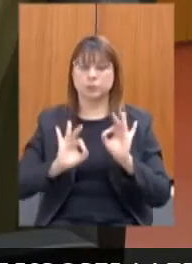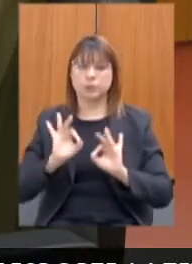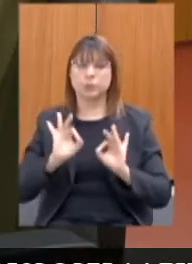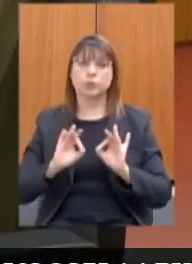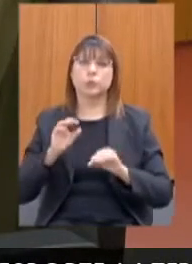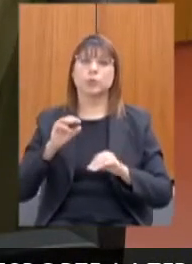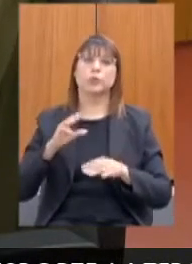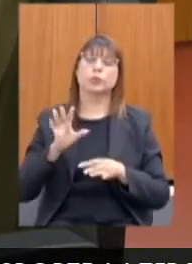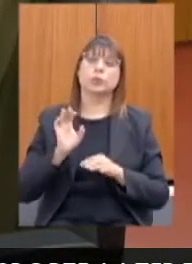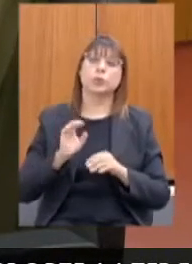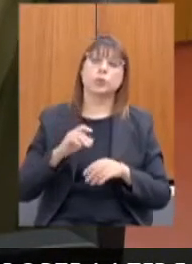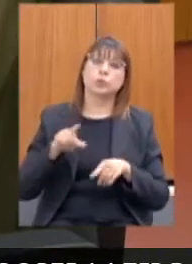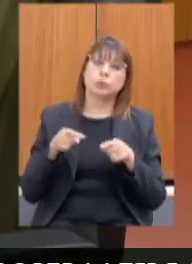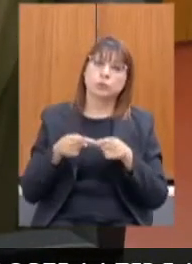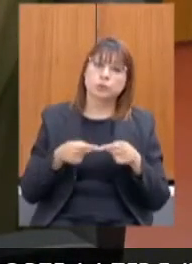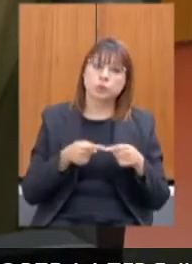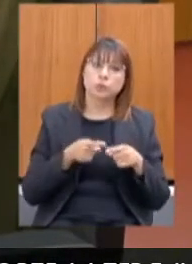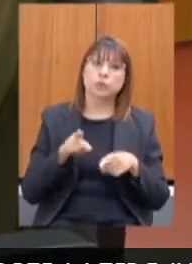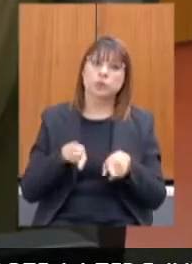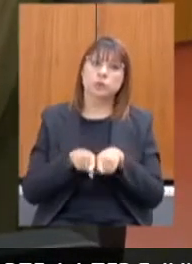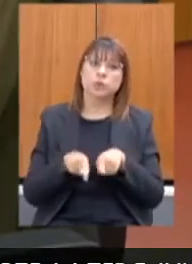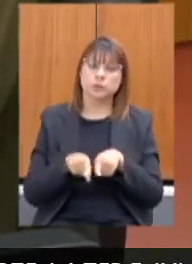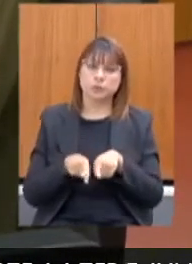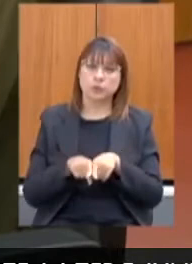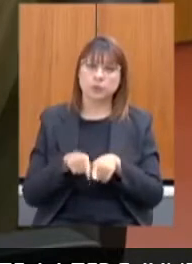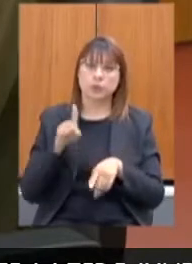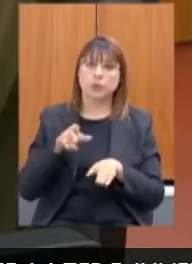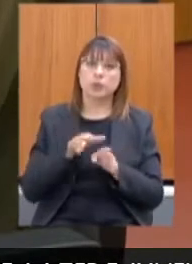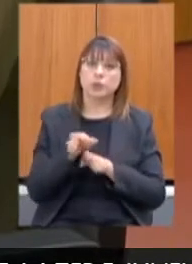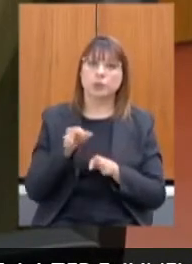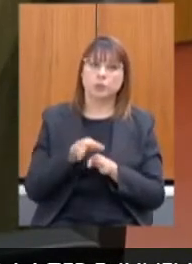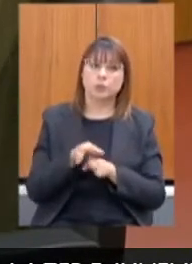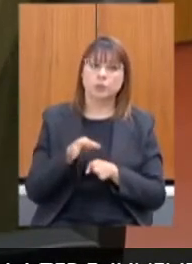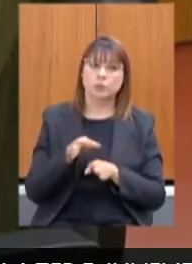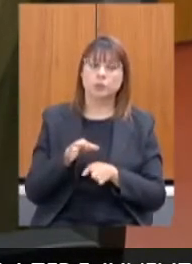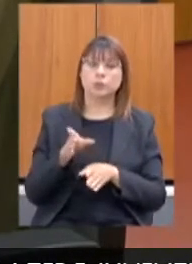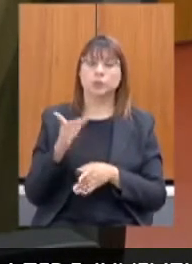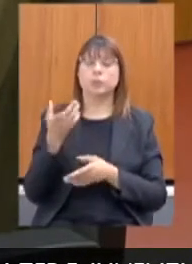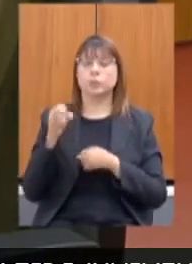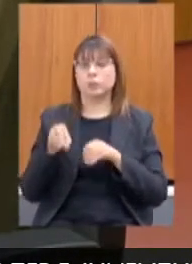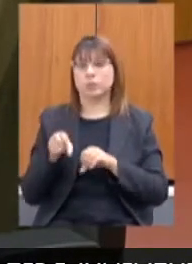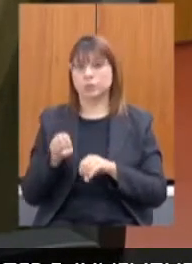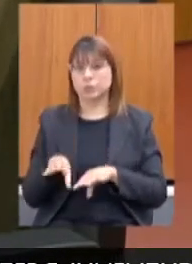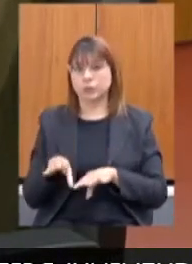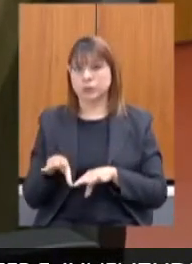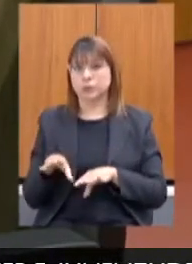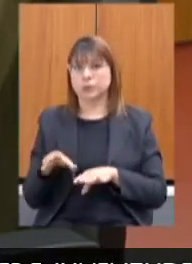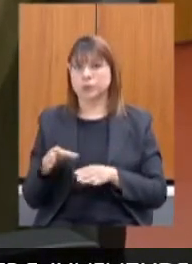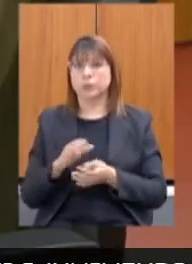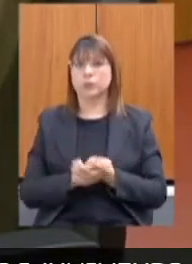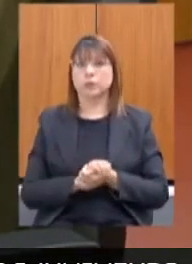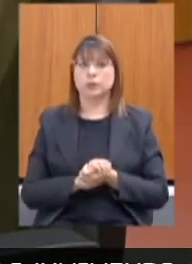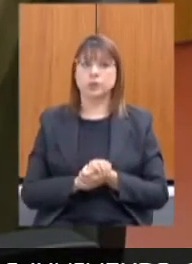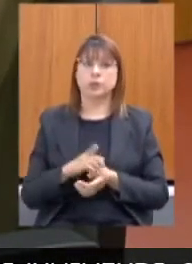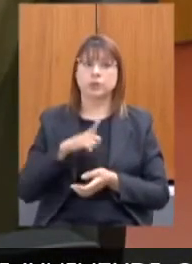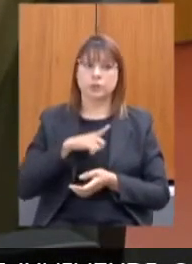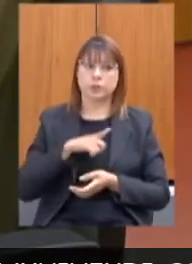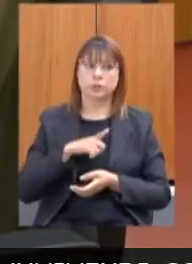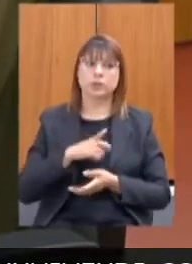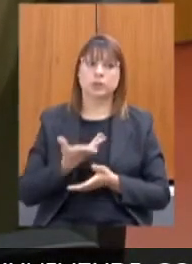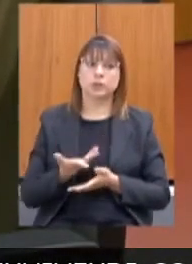elaboramos estudos diagnósticos para identificação de demanda por educação profissional. essa metodologia está sendo muito